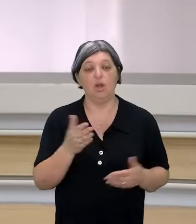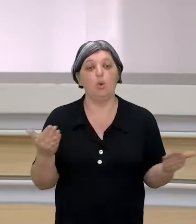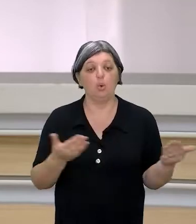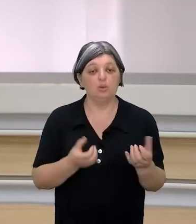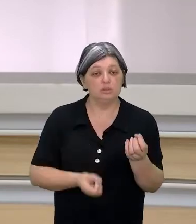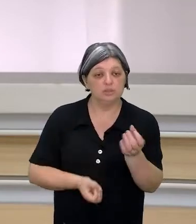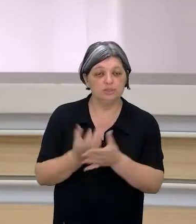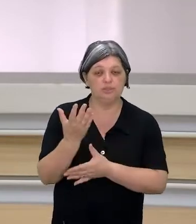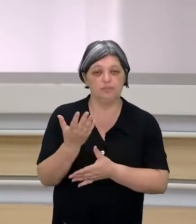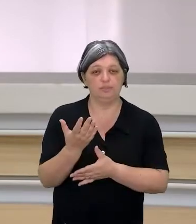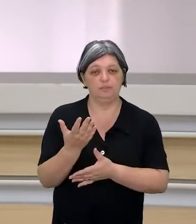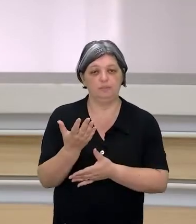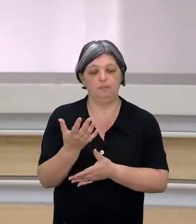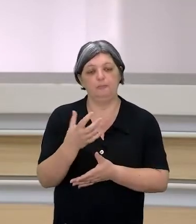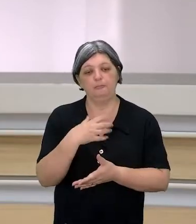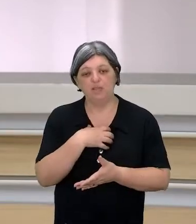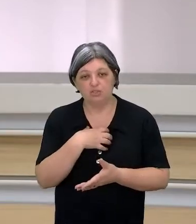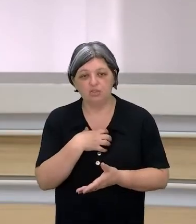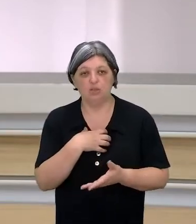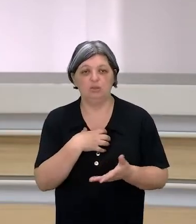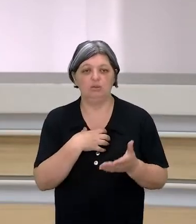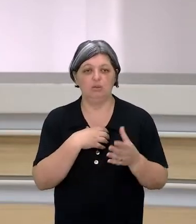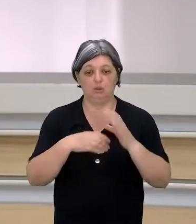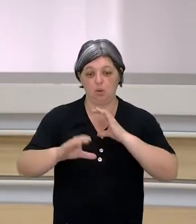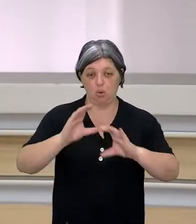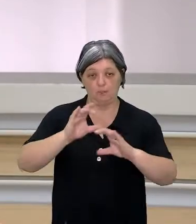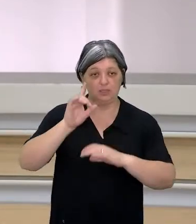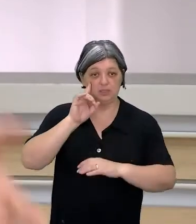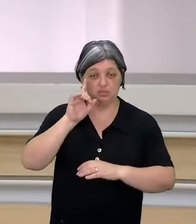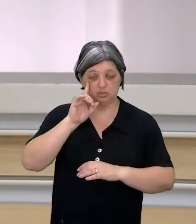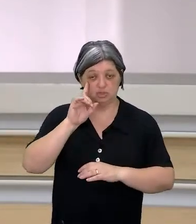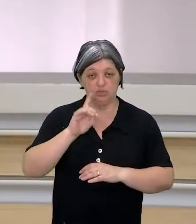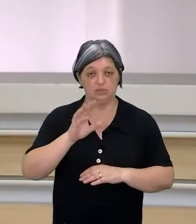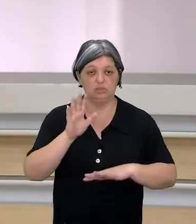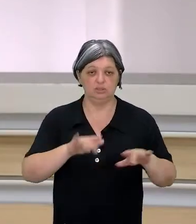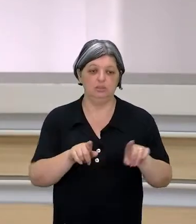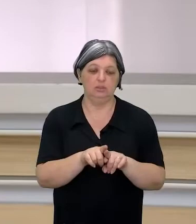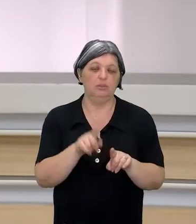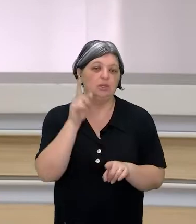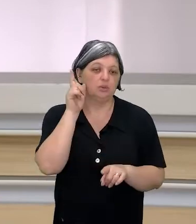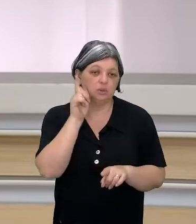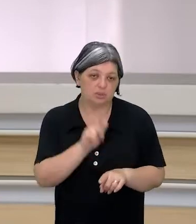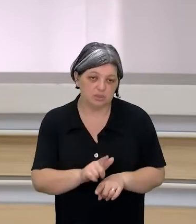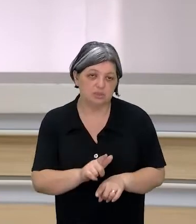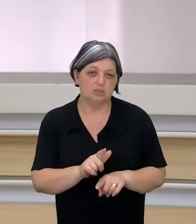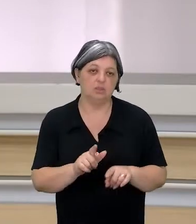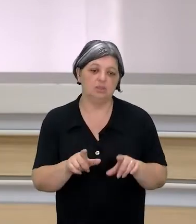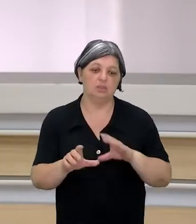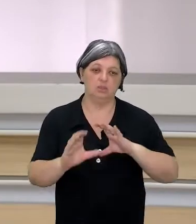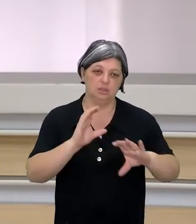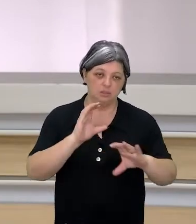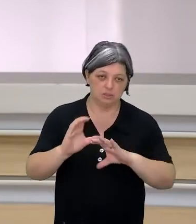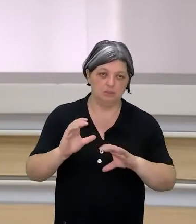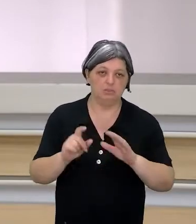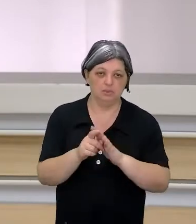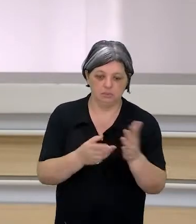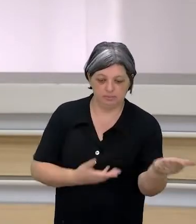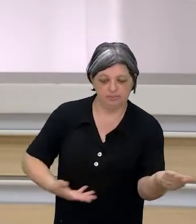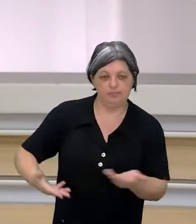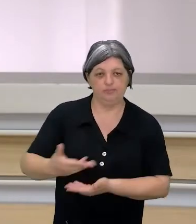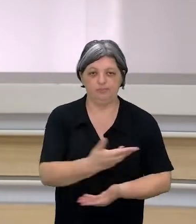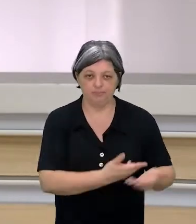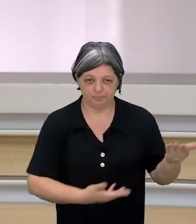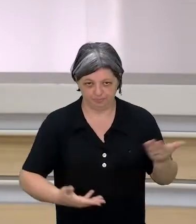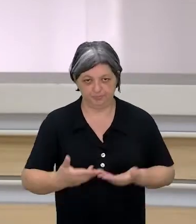para que, assim como a nossa comunicação no dia a dia, a gente também consiga trazer essa comunicação compartilhada dentro